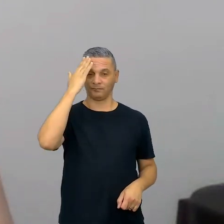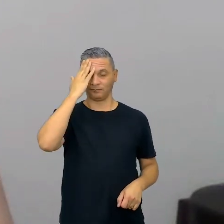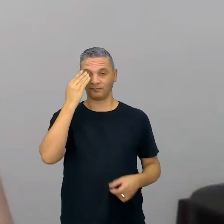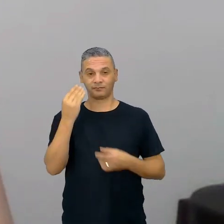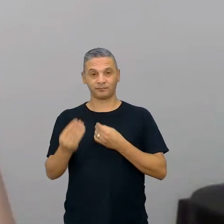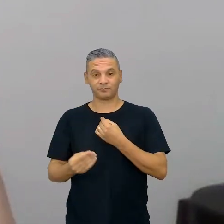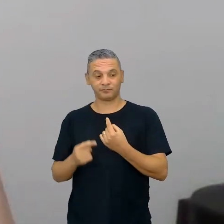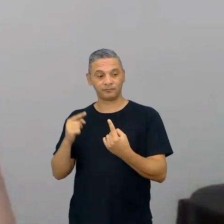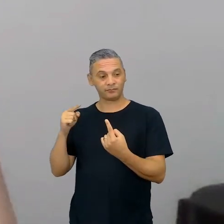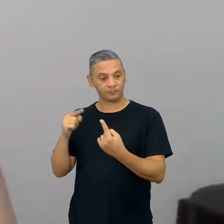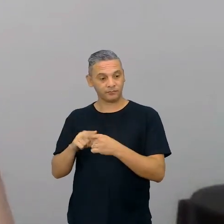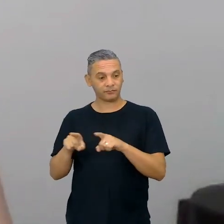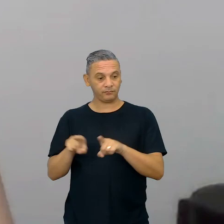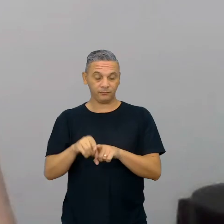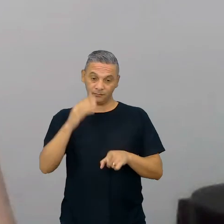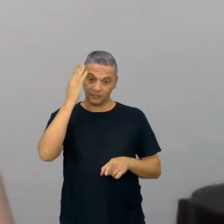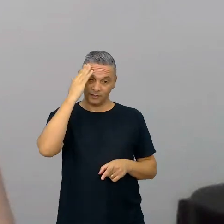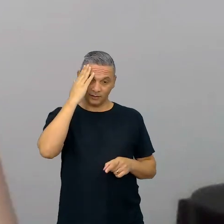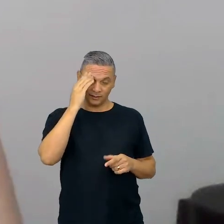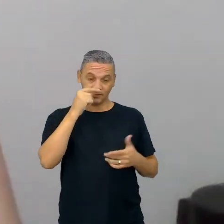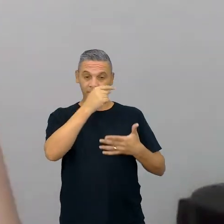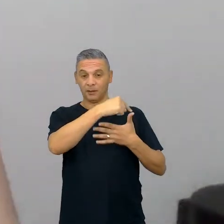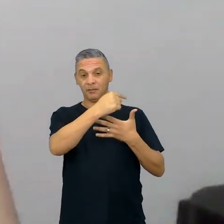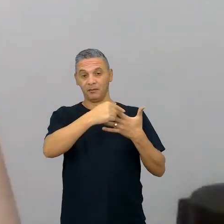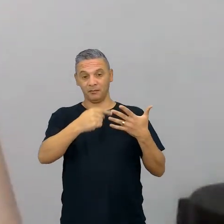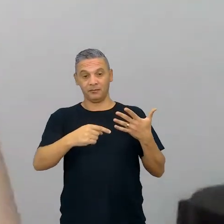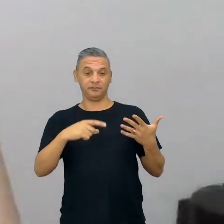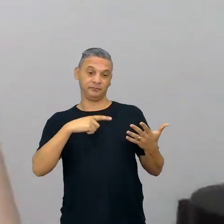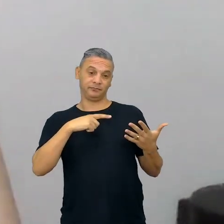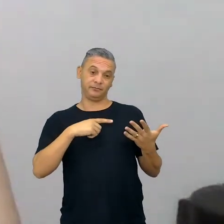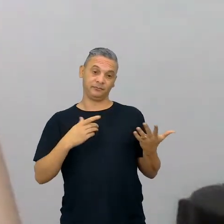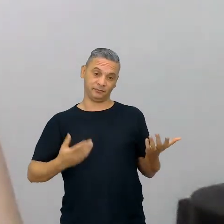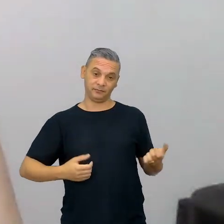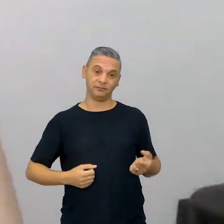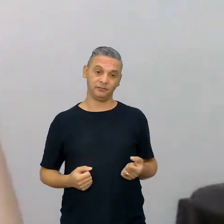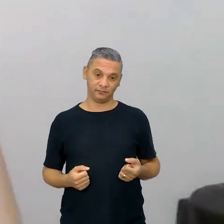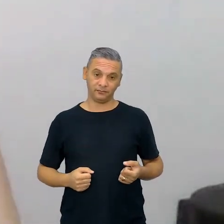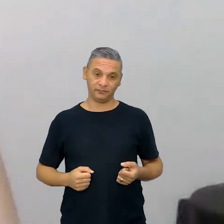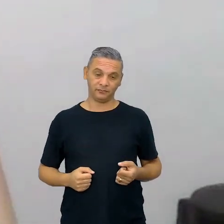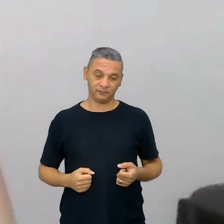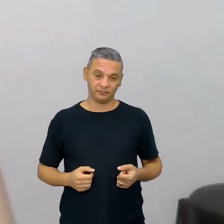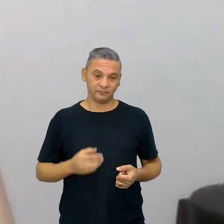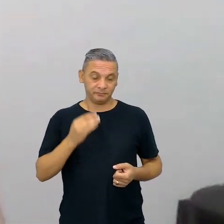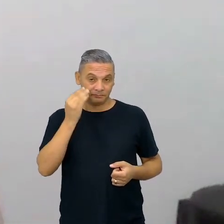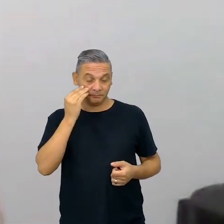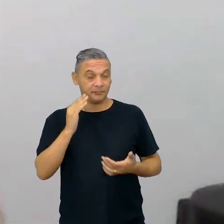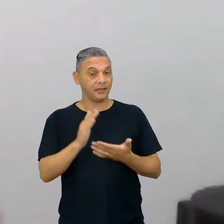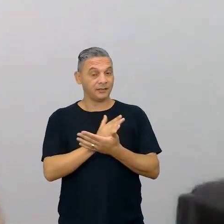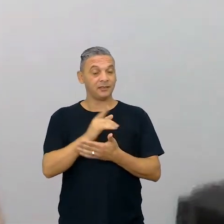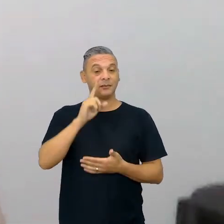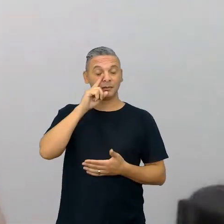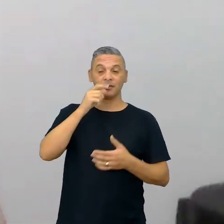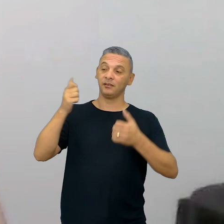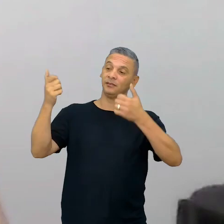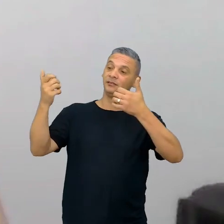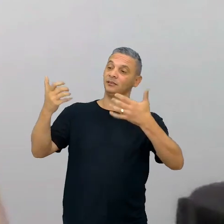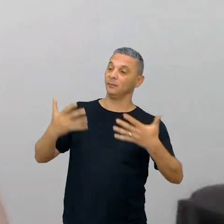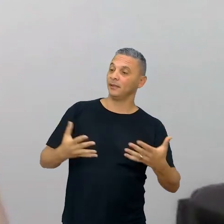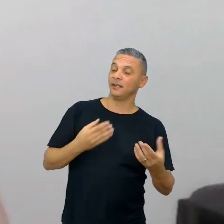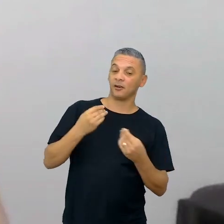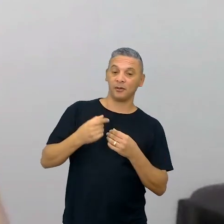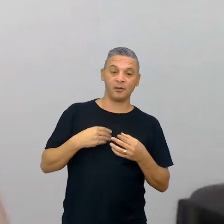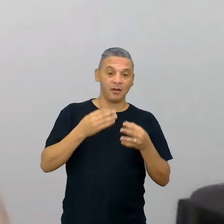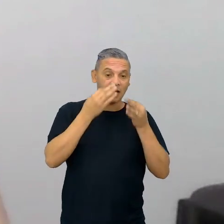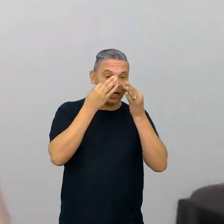ciência, eles também precisam entender os riscos, existem riscos na experimentação, e eu minimizo os riscos quando eu estou